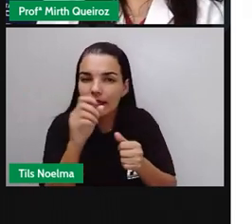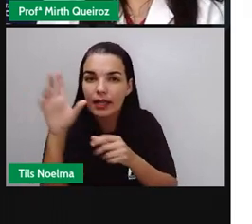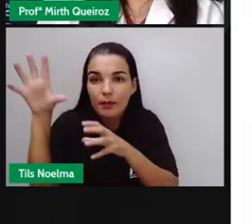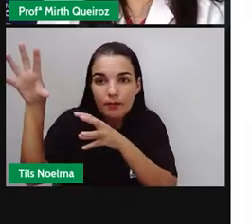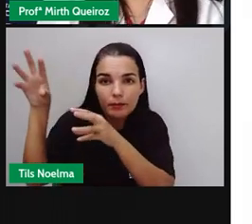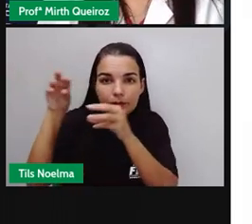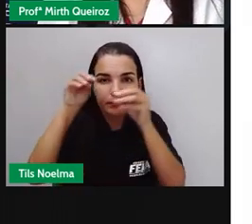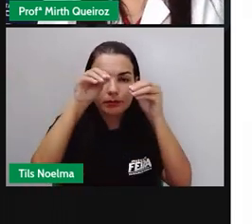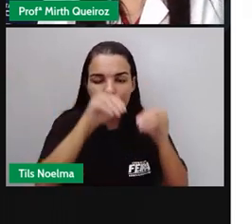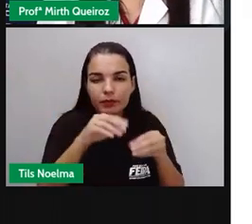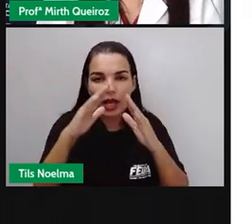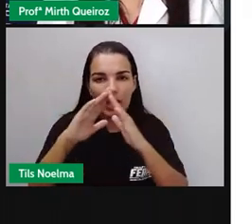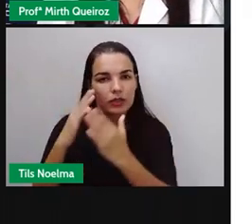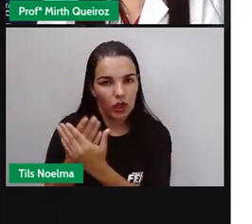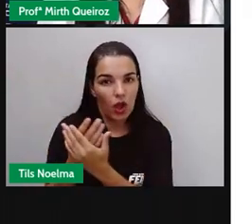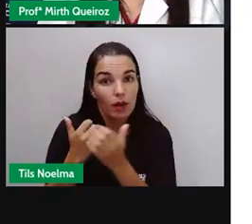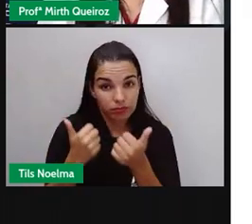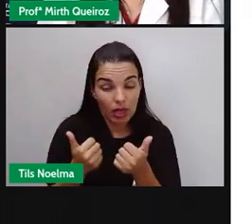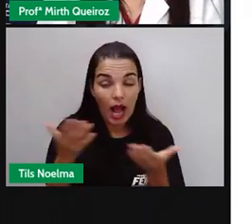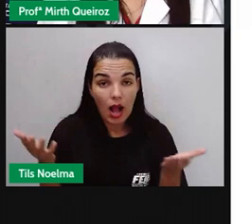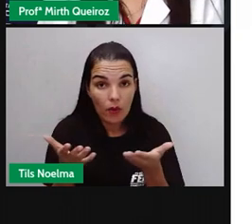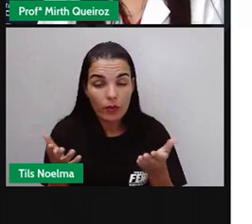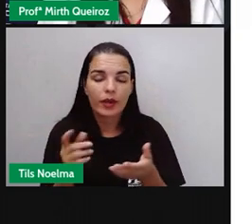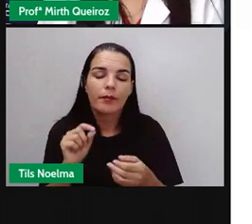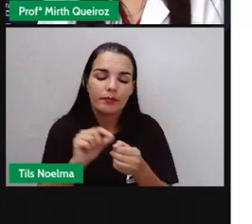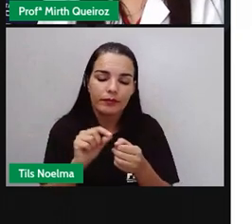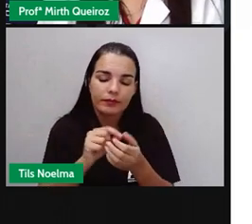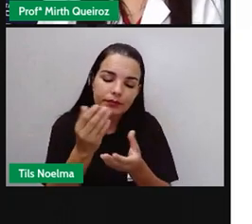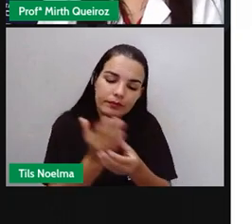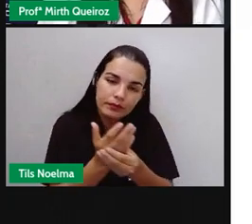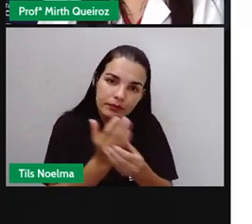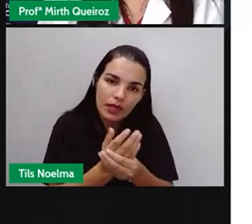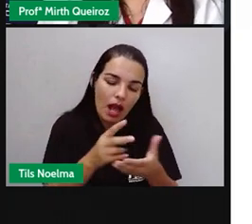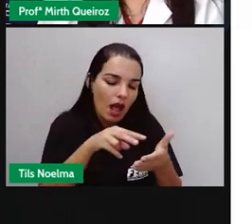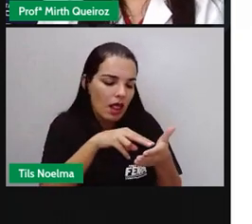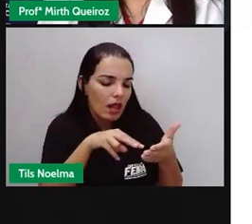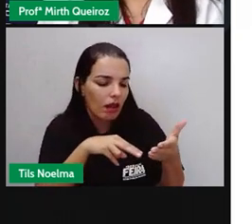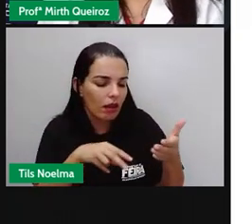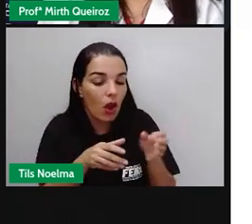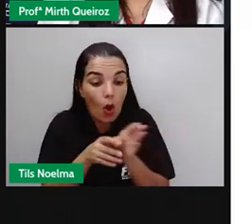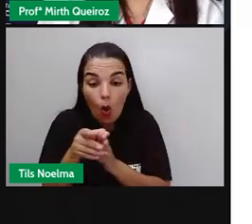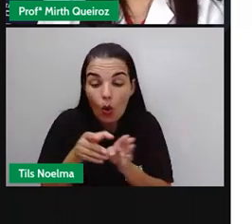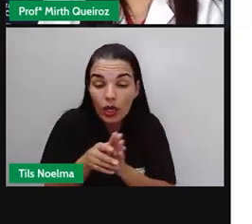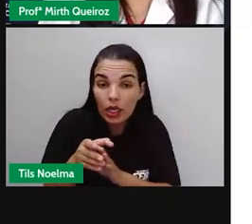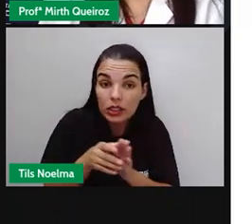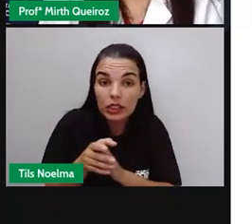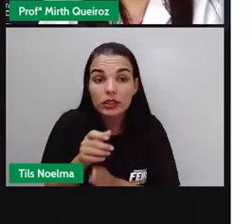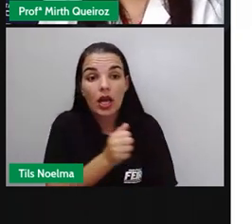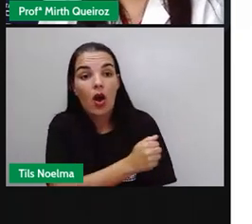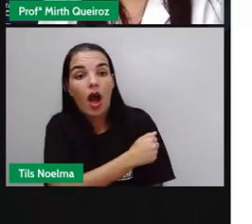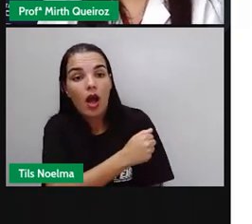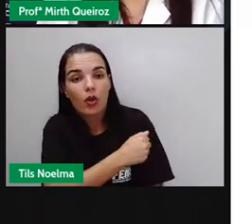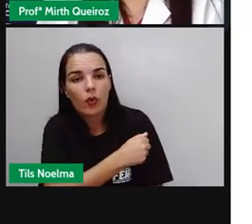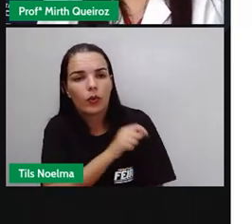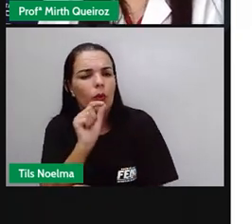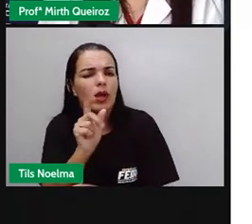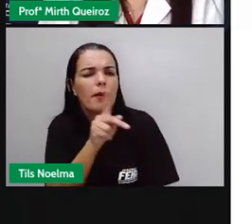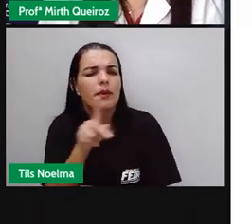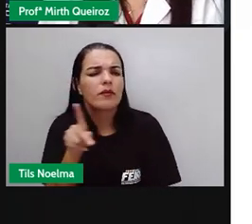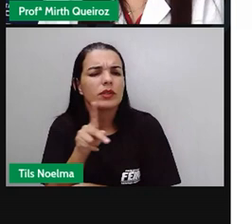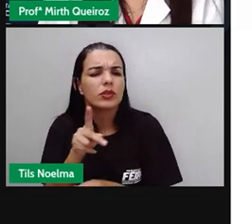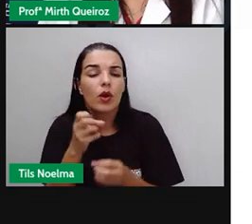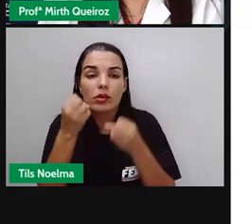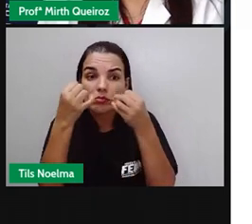pegaram lá na escola, certo? Vocês vão pegar essa atividade, ler direito em orientações dos aúdos do Márcio, que os professores deixaram